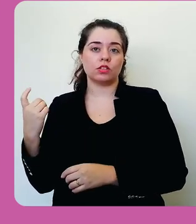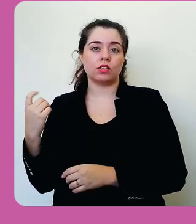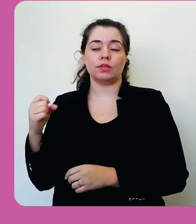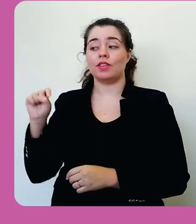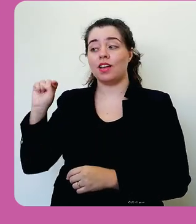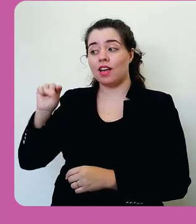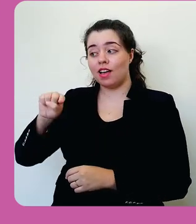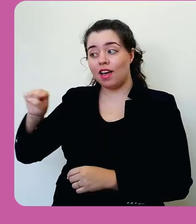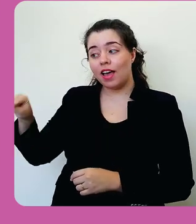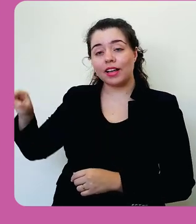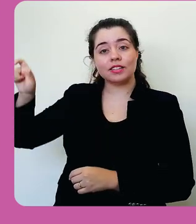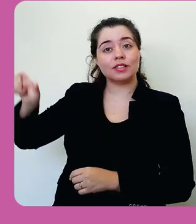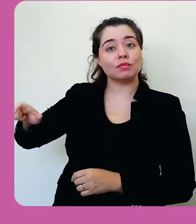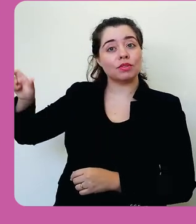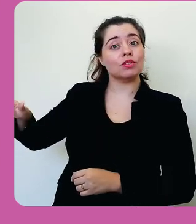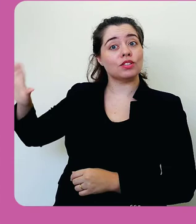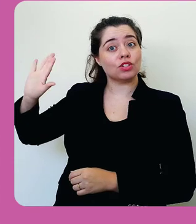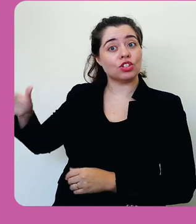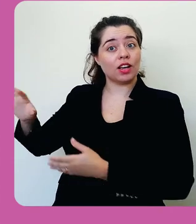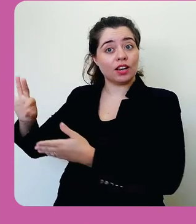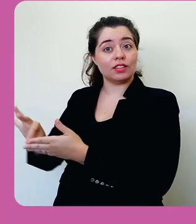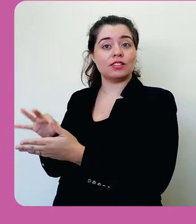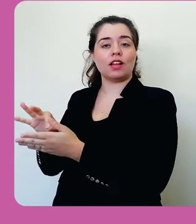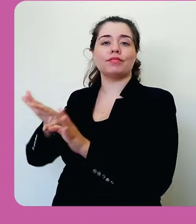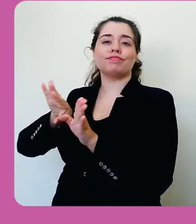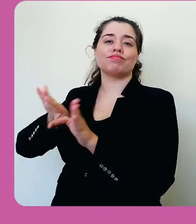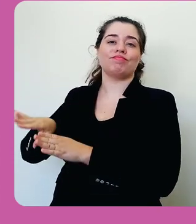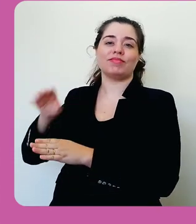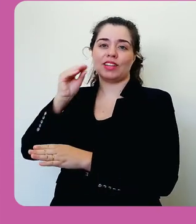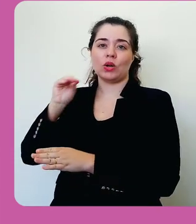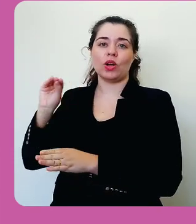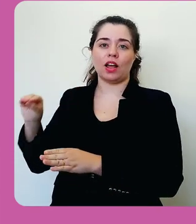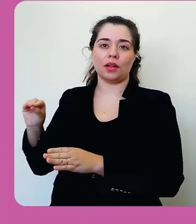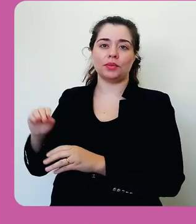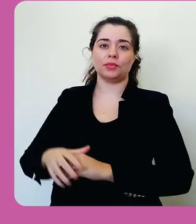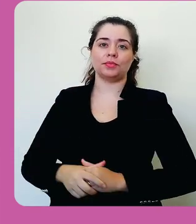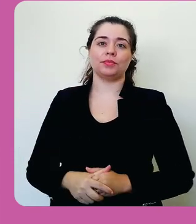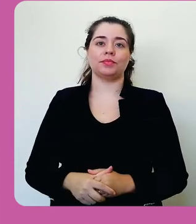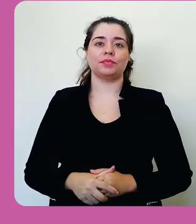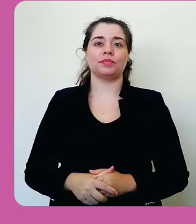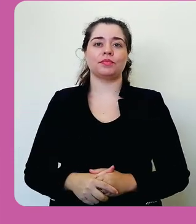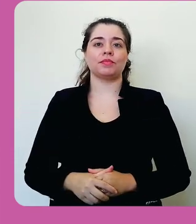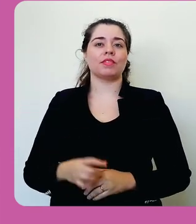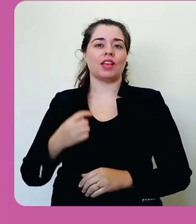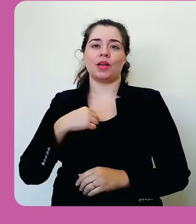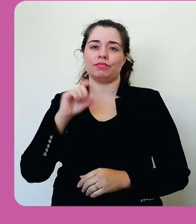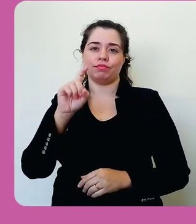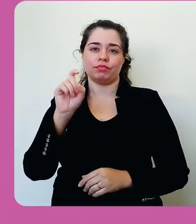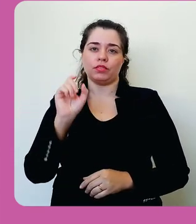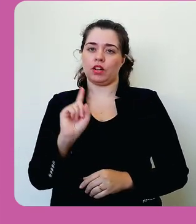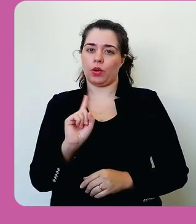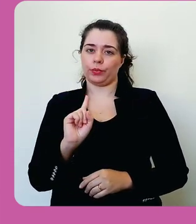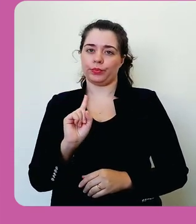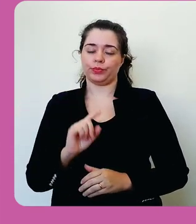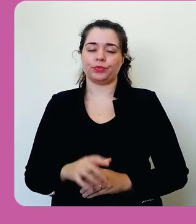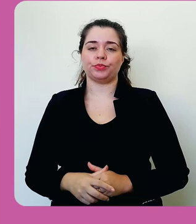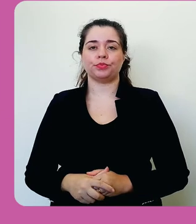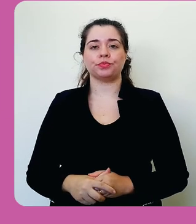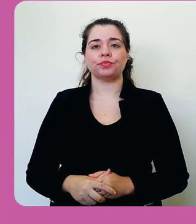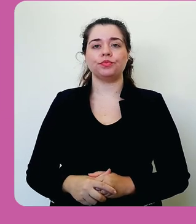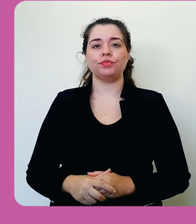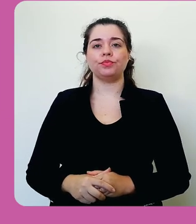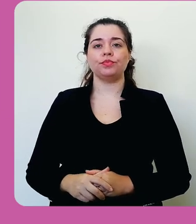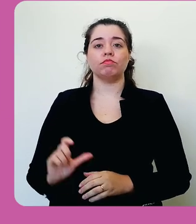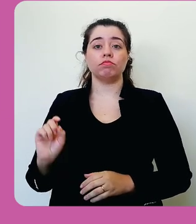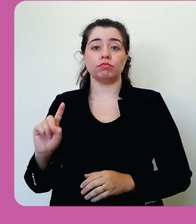sozinho, esses usuários que já estão cadastrados vão ser ignorados. Nesse caso, eu não vou marcar essa opção.